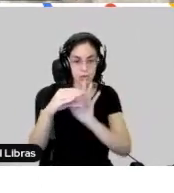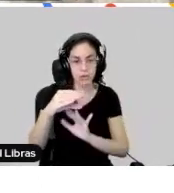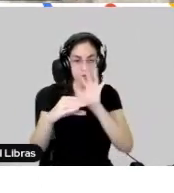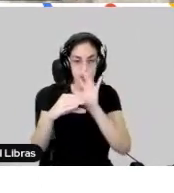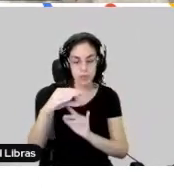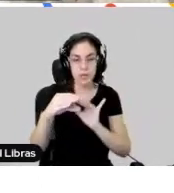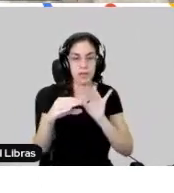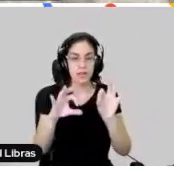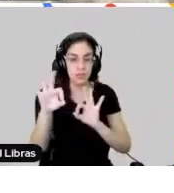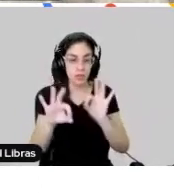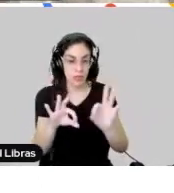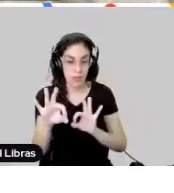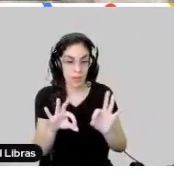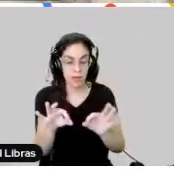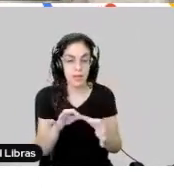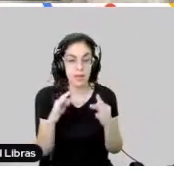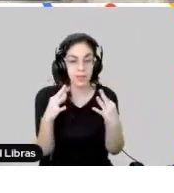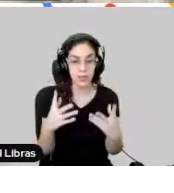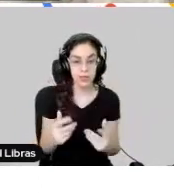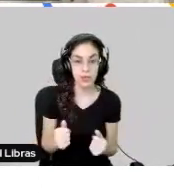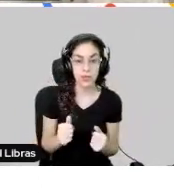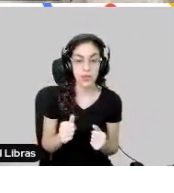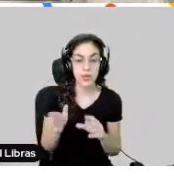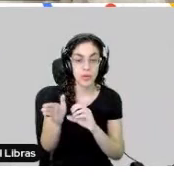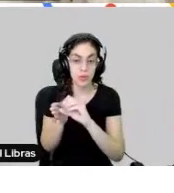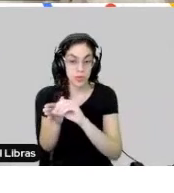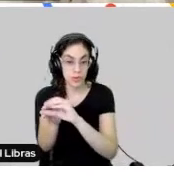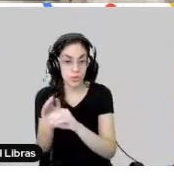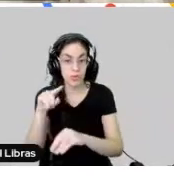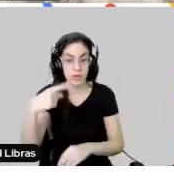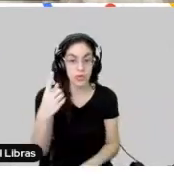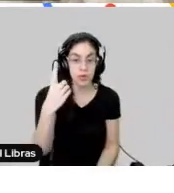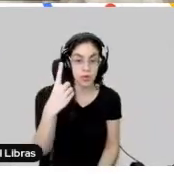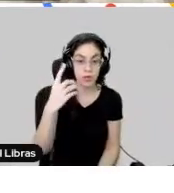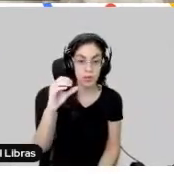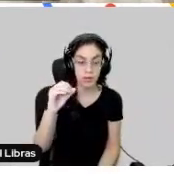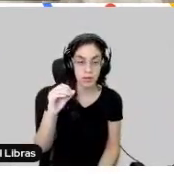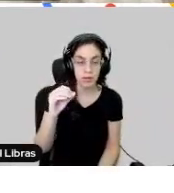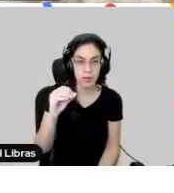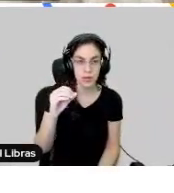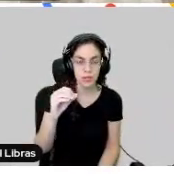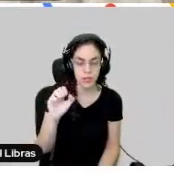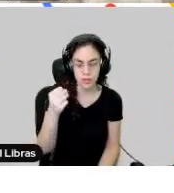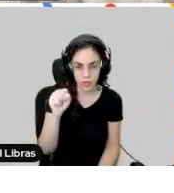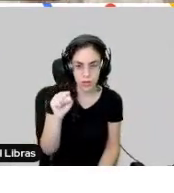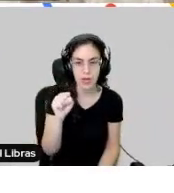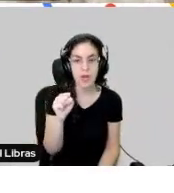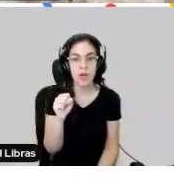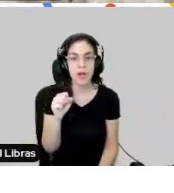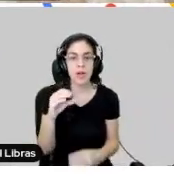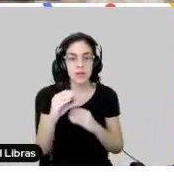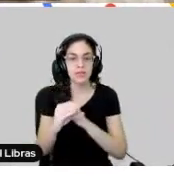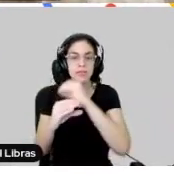trabalhos e tudo mais. No Google Next de 2018, nós fomos à universidade privada com o maior número de Chromebooks